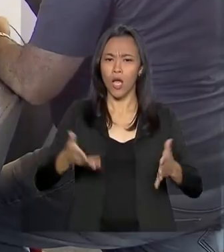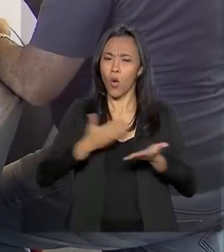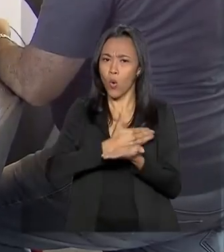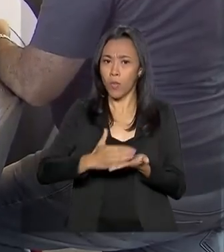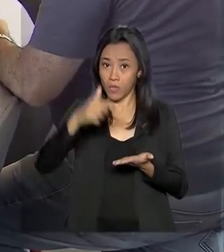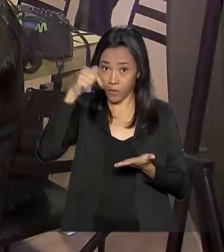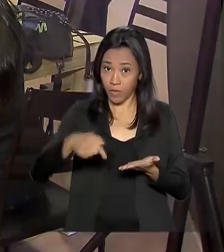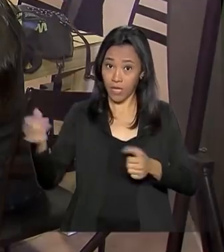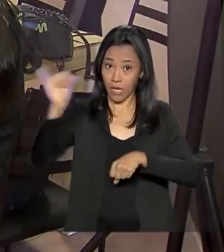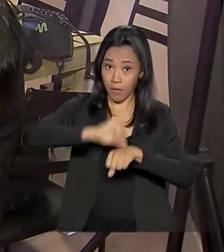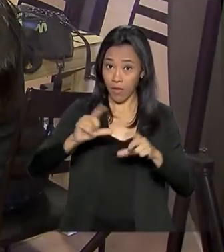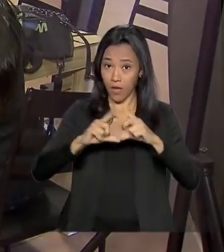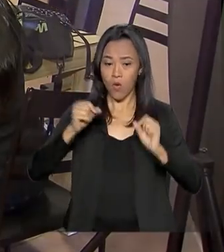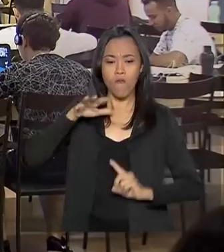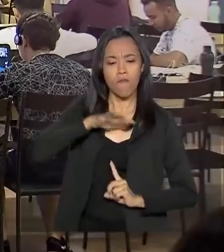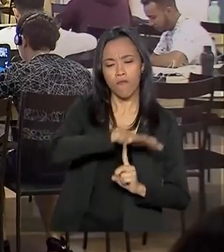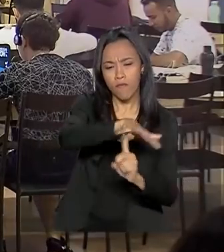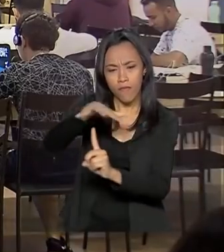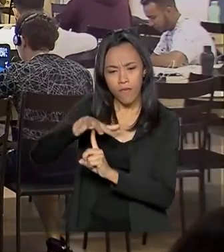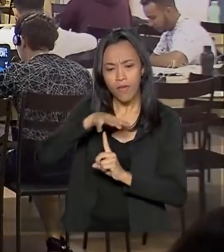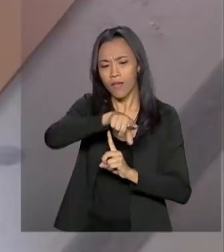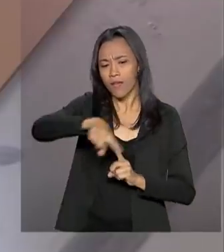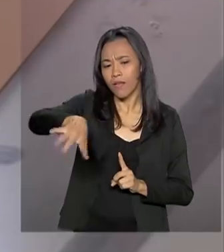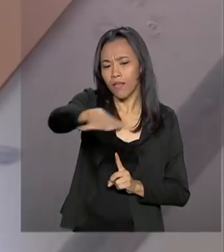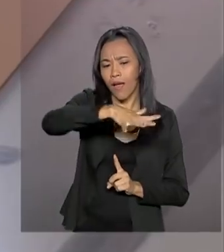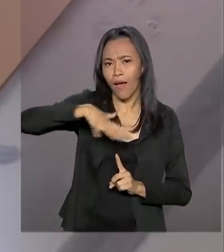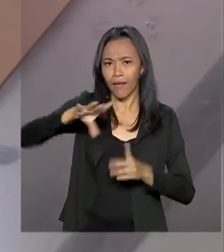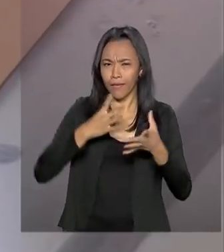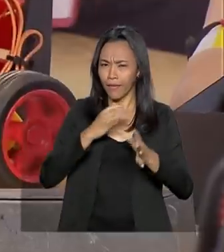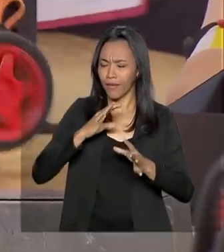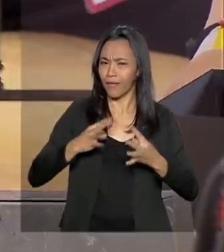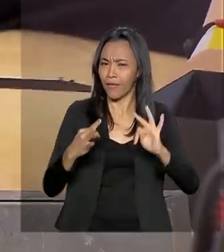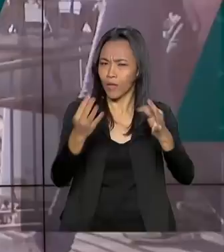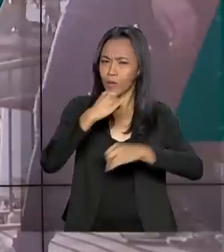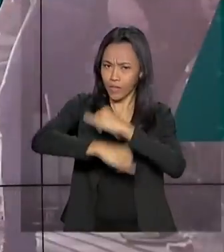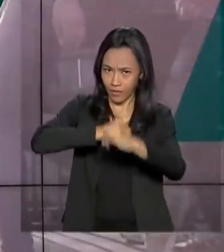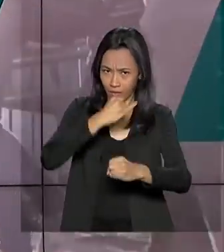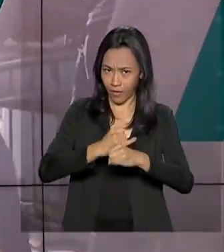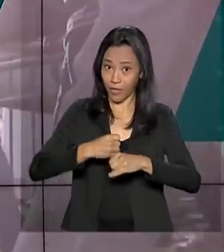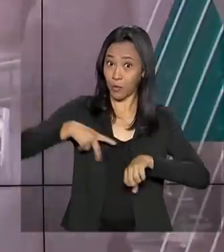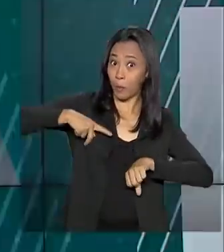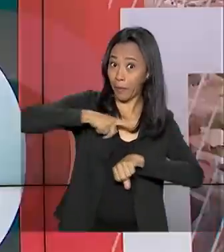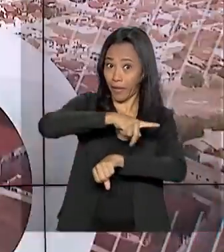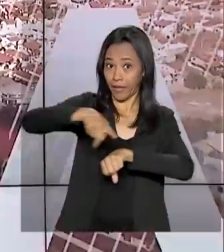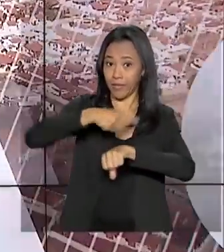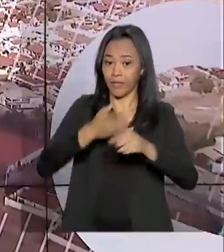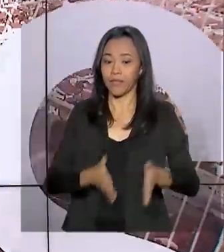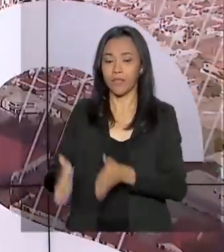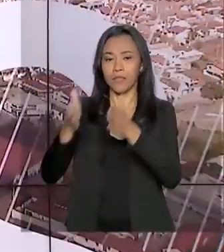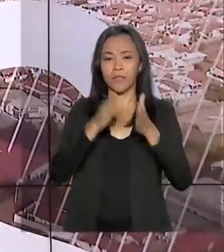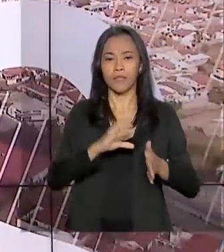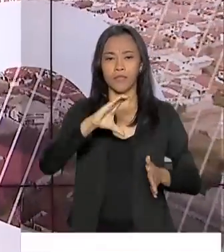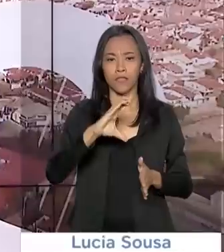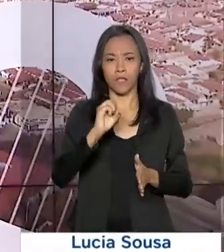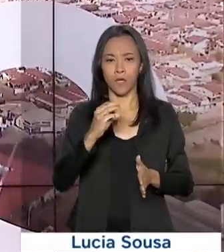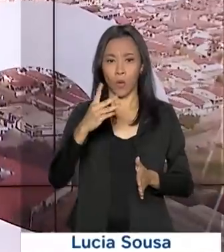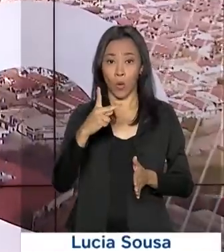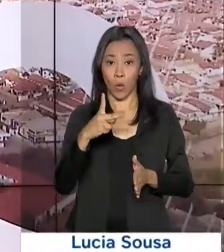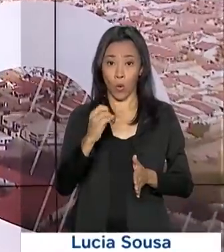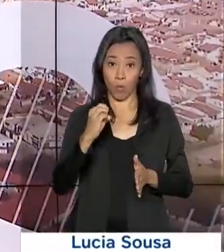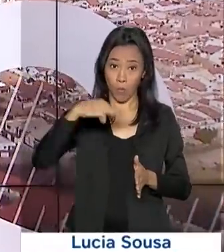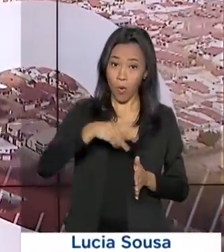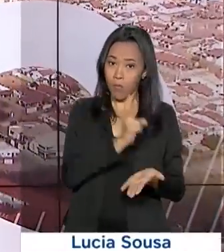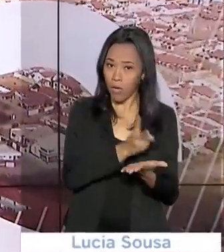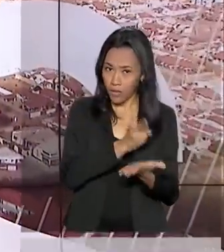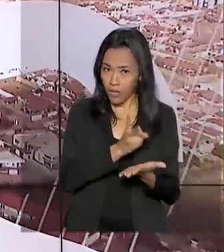federal, a Campus Party, um dos principais eventos de internet e tecnologia do país. Copom mantém taxa básica de juros da economia